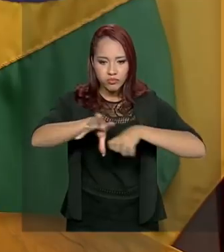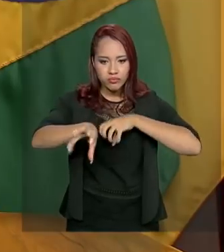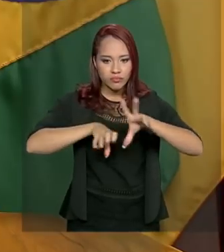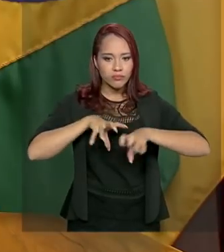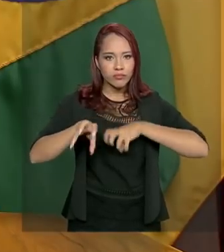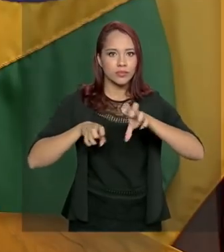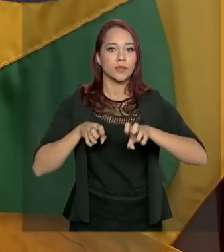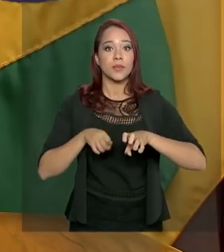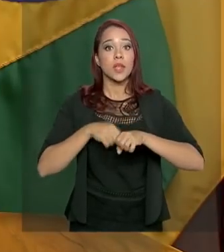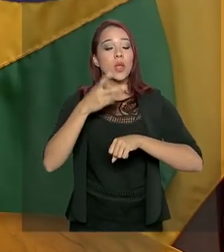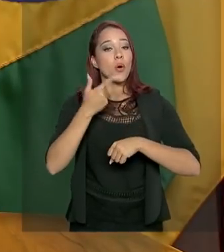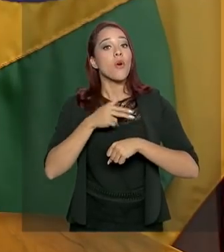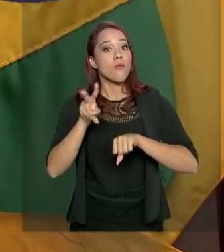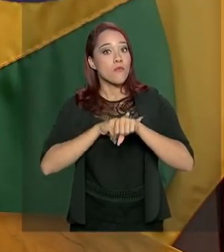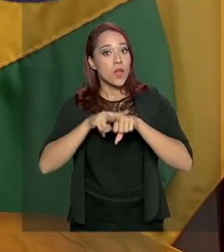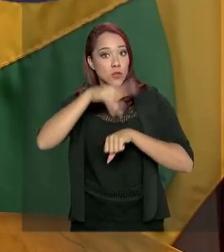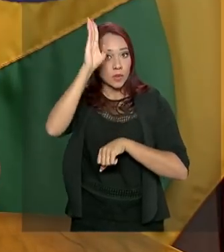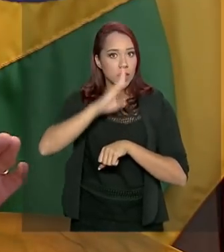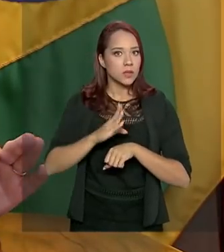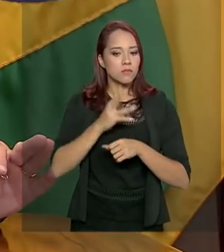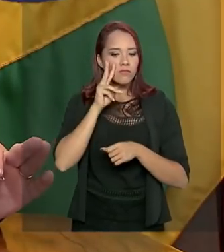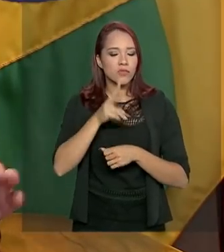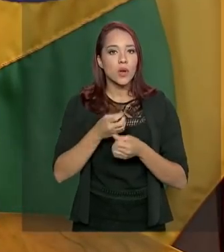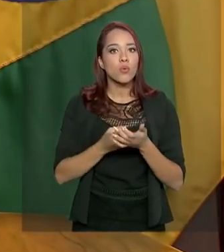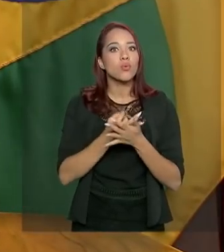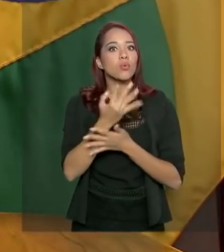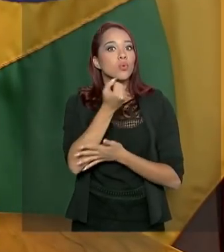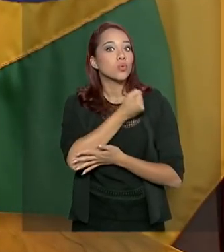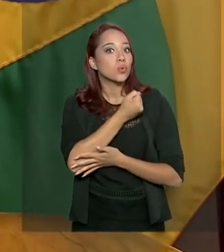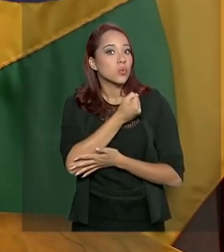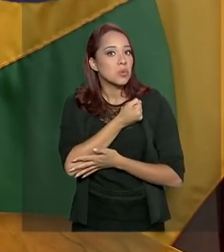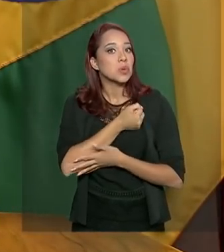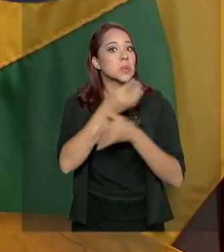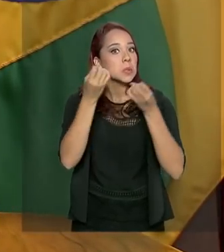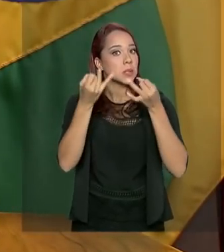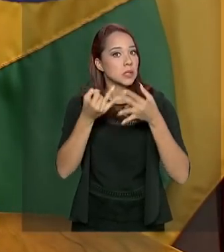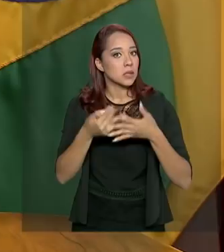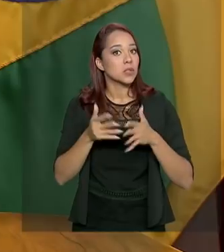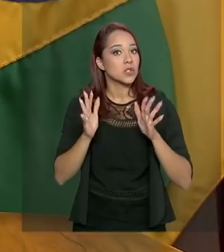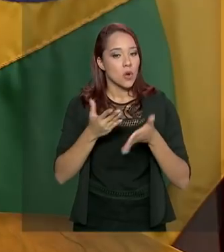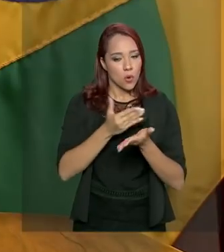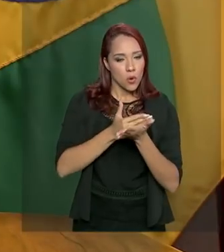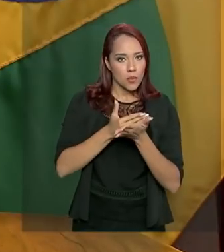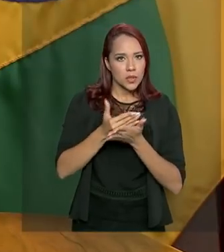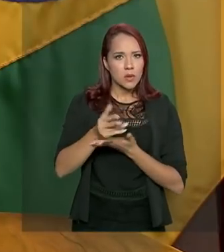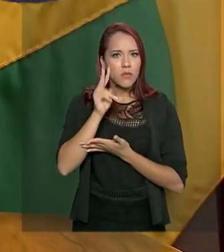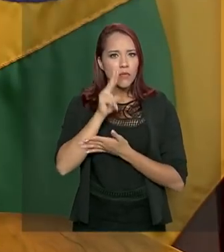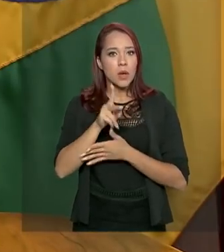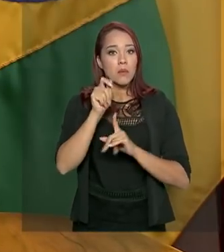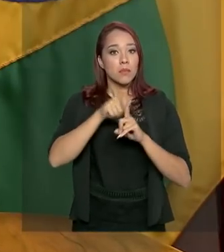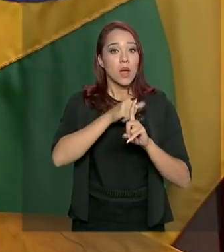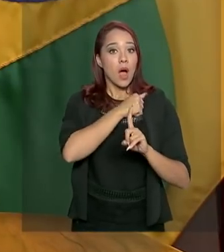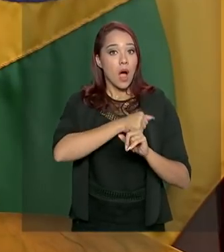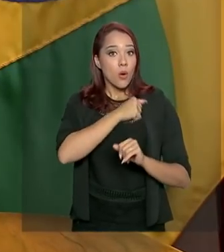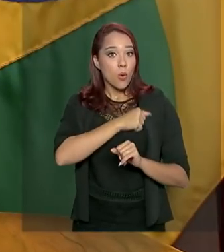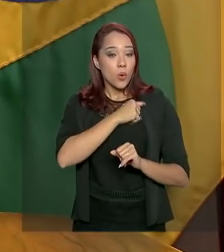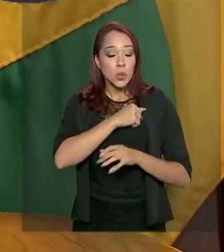nordestino. A Operação Verde Brasil, os números falam por si. O que nós começamos a enfrentar em agosto